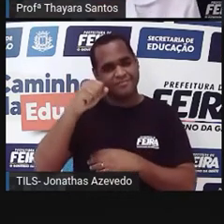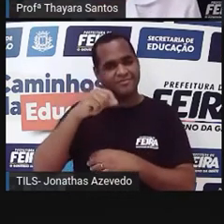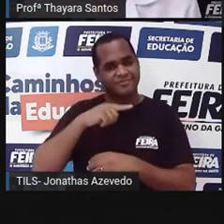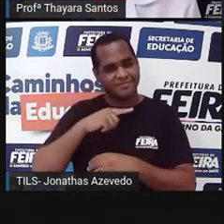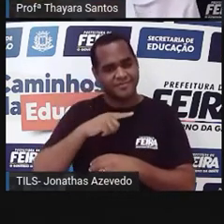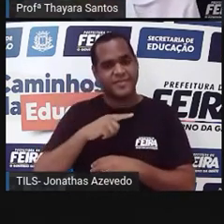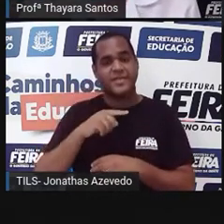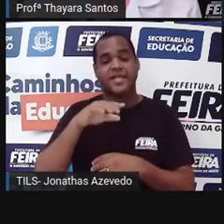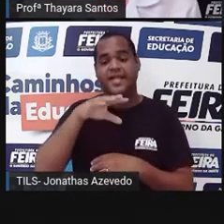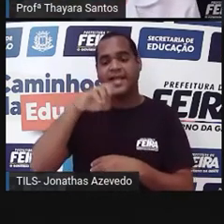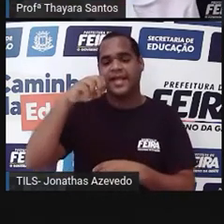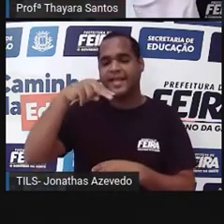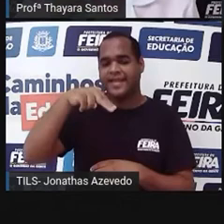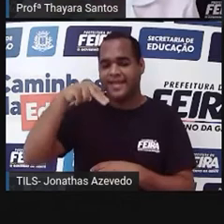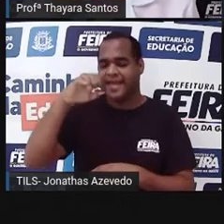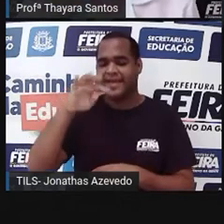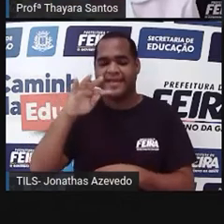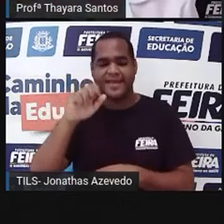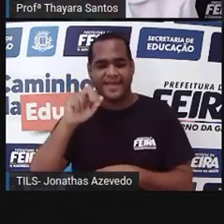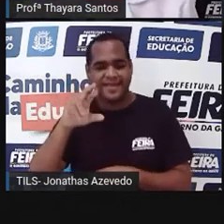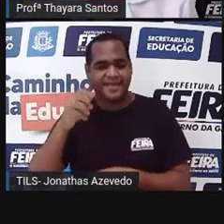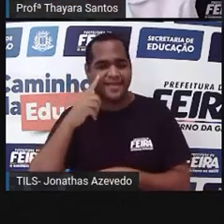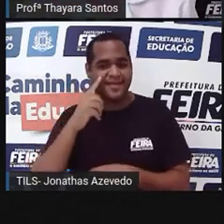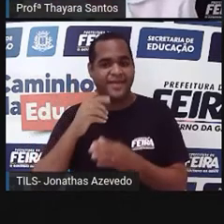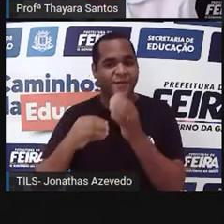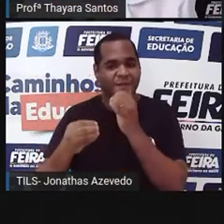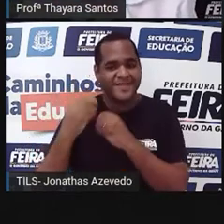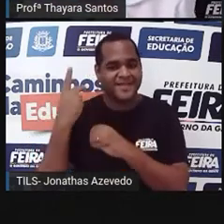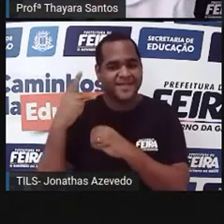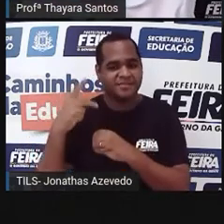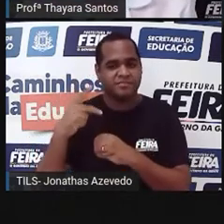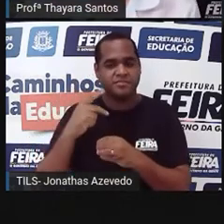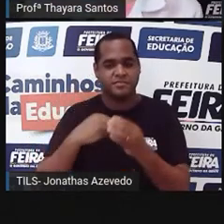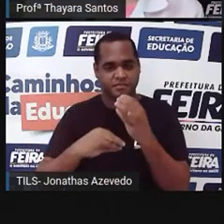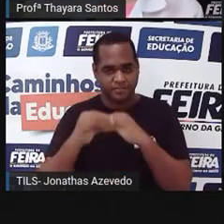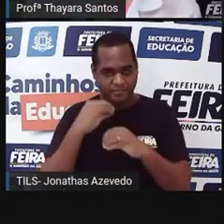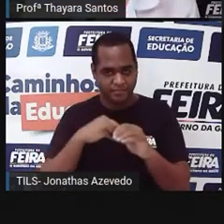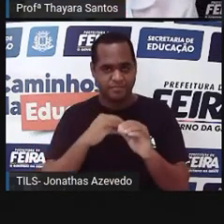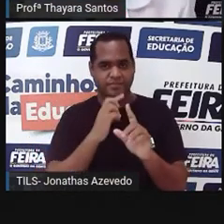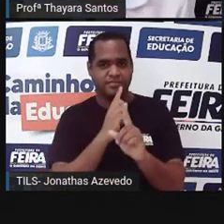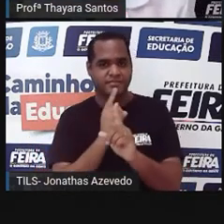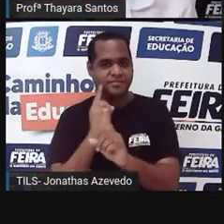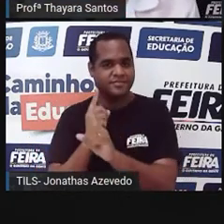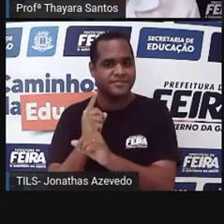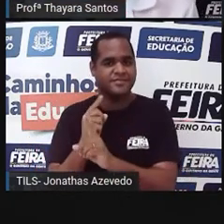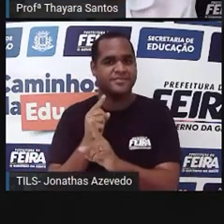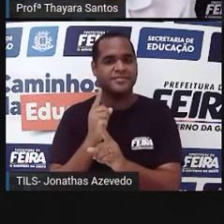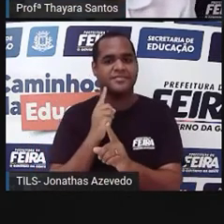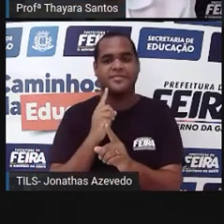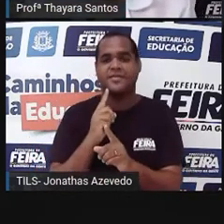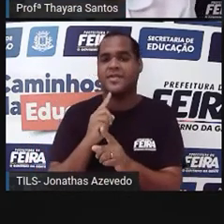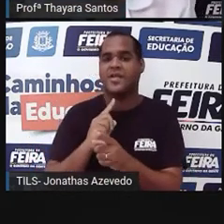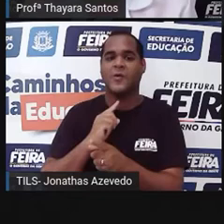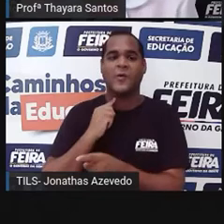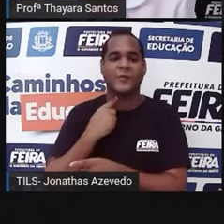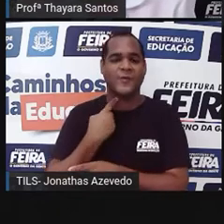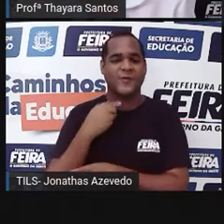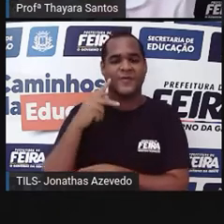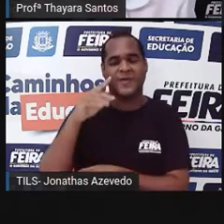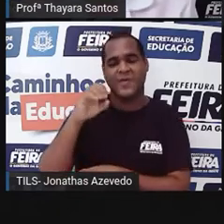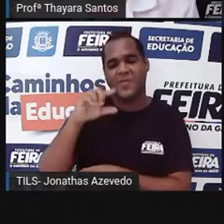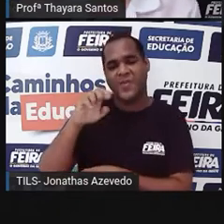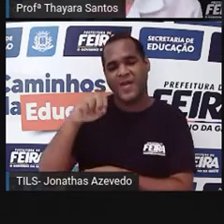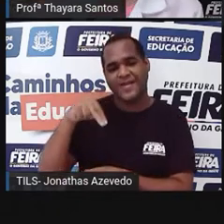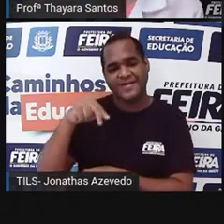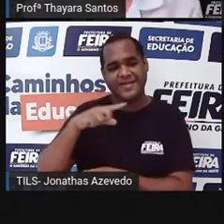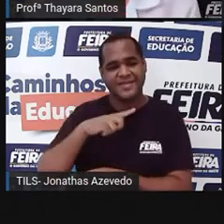do néctar, que vai servir de alimento pra ele. Só que pra ele conseguir encontrar o néctar, ele vai se sujar no grão de pólen. Ou então ele pode